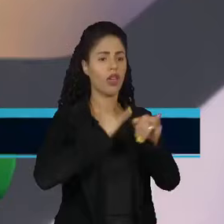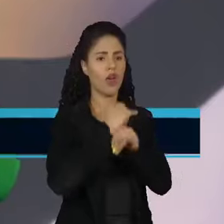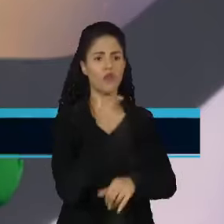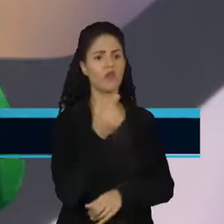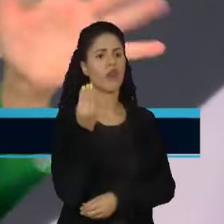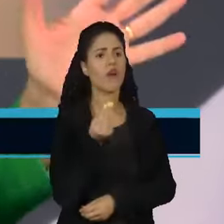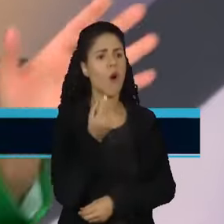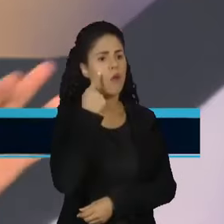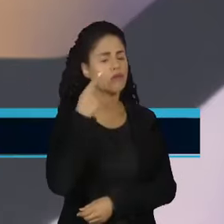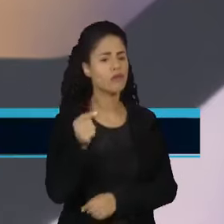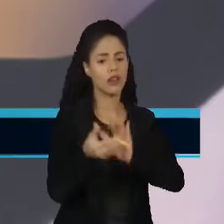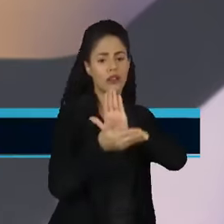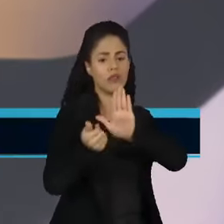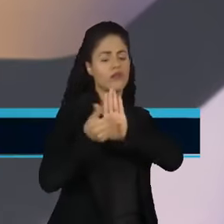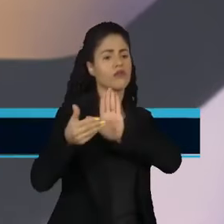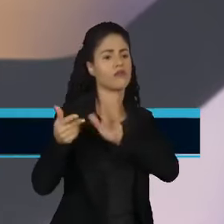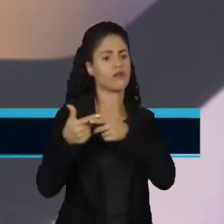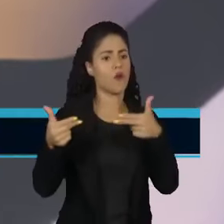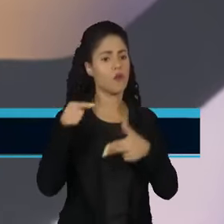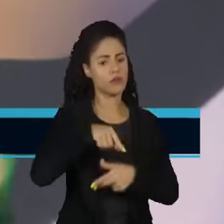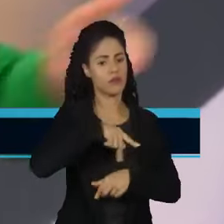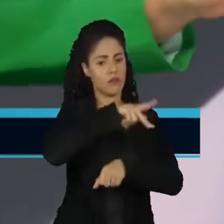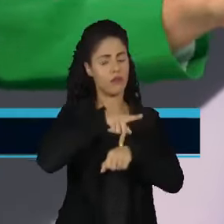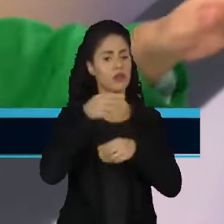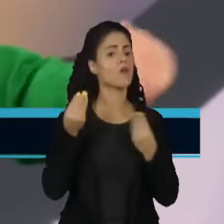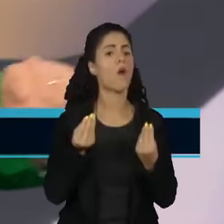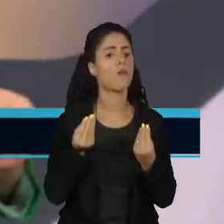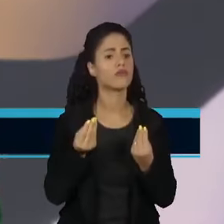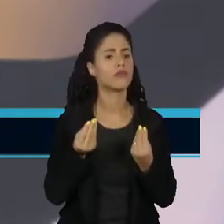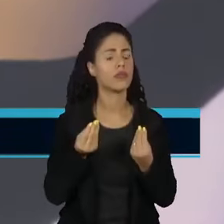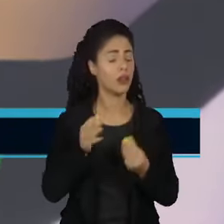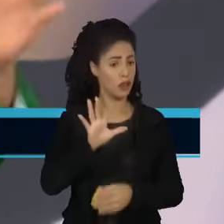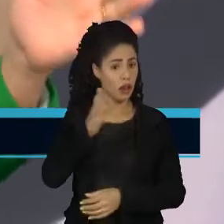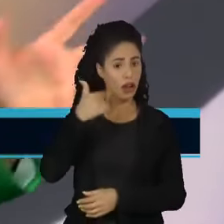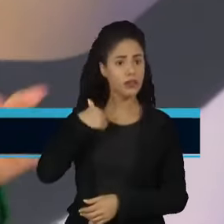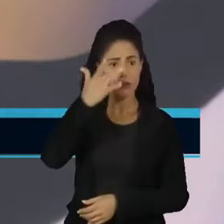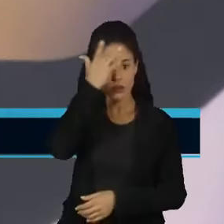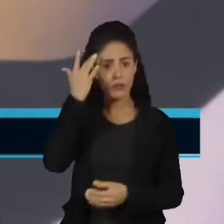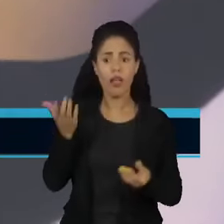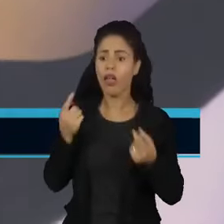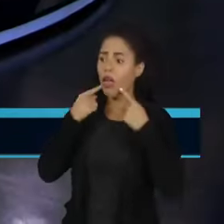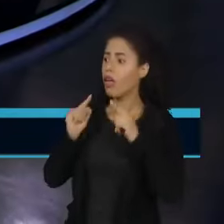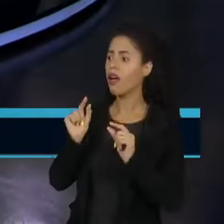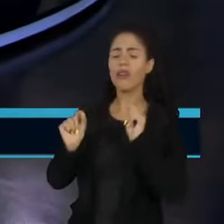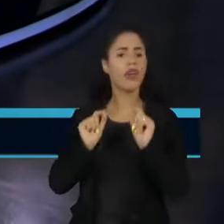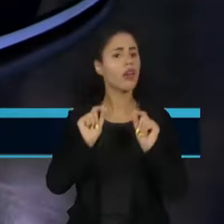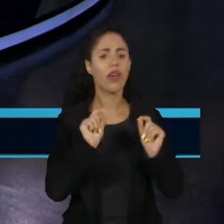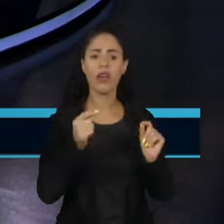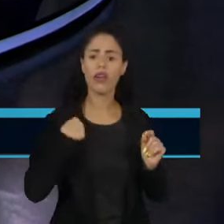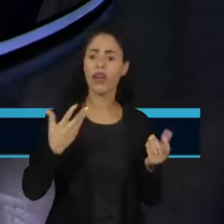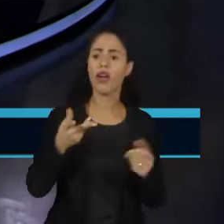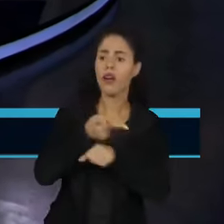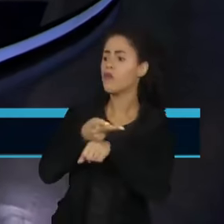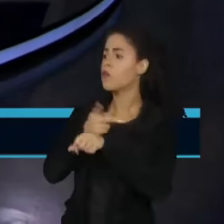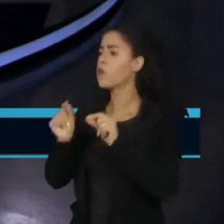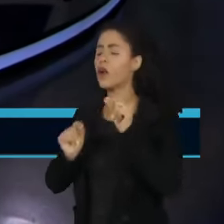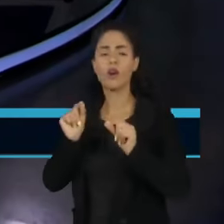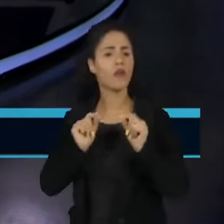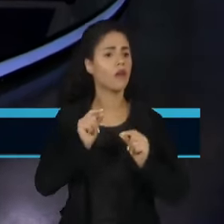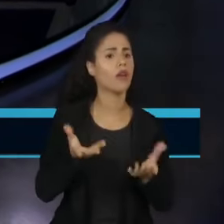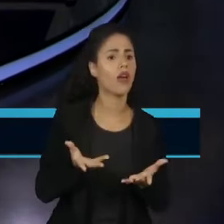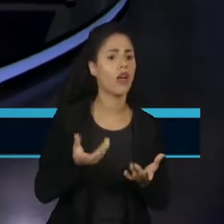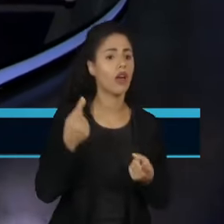ordenamento, eu retiro a minha representação do país e aí os consumidores ficam sem ter a quem reclamar. Você não consegue fazer a cadeia de